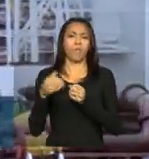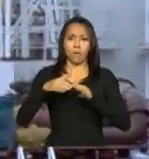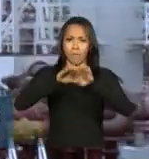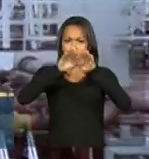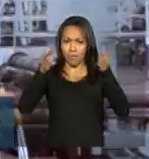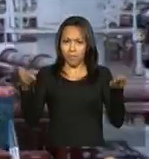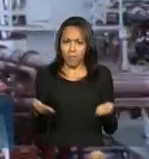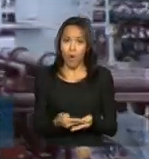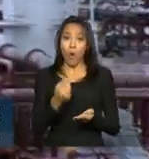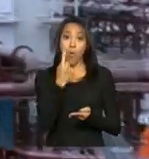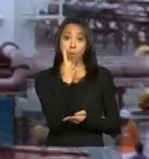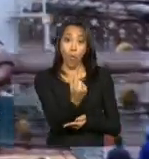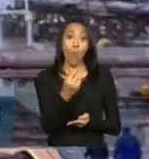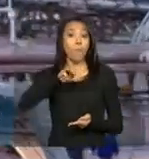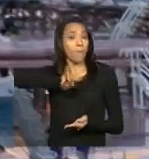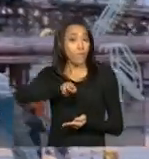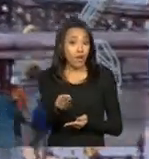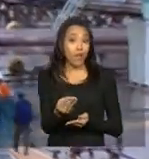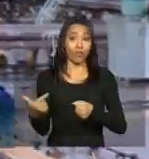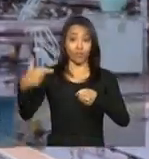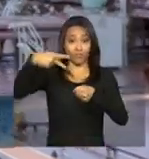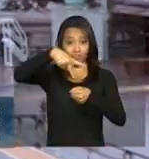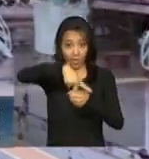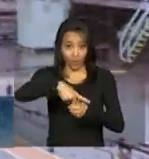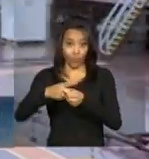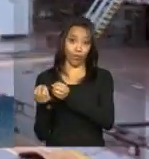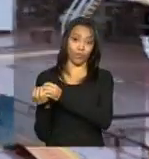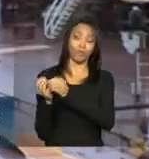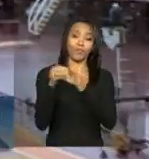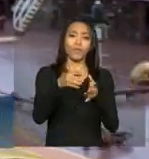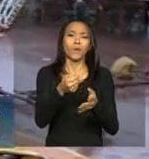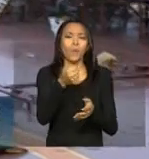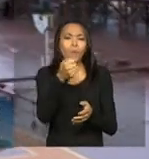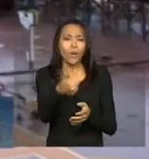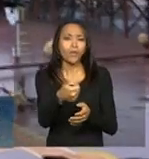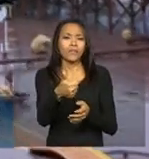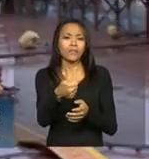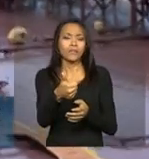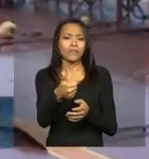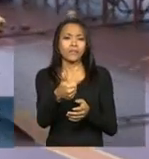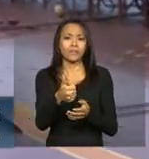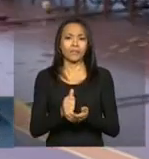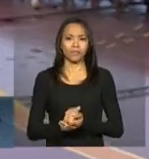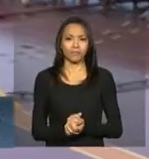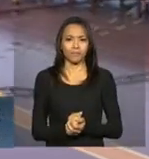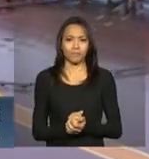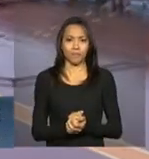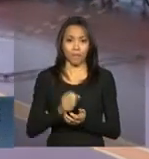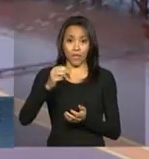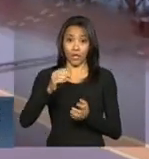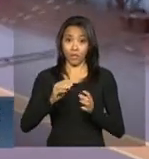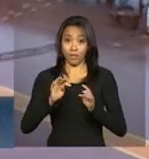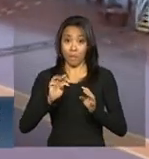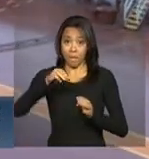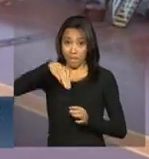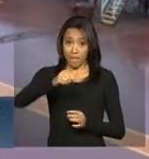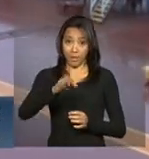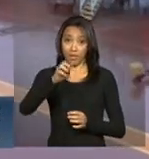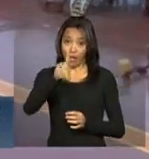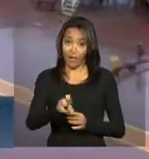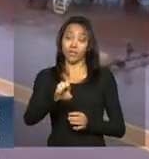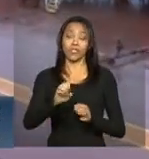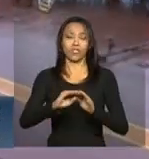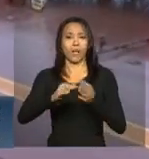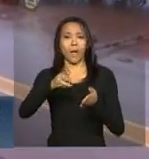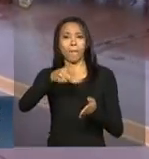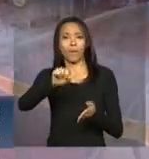transportar um milhão de barris de petróleo, o que equivale a quase a metade da produção